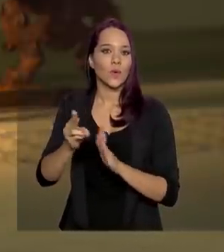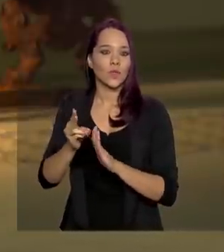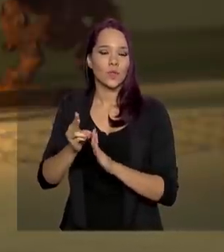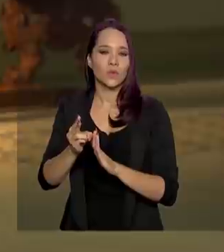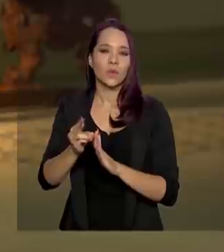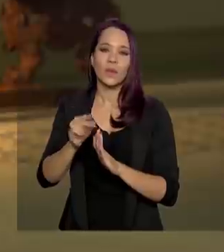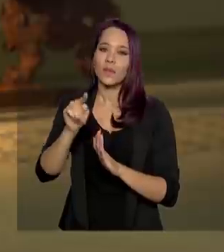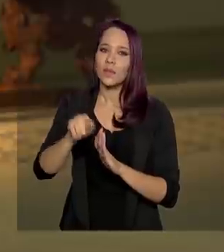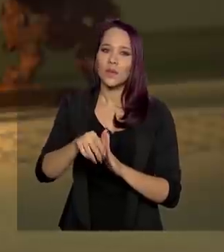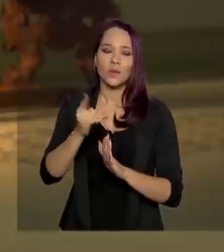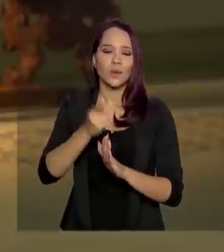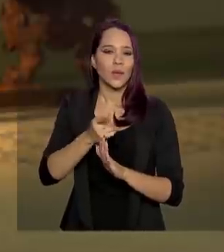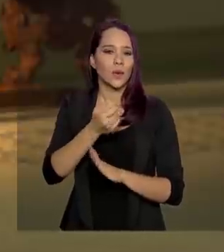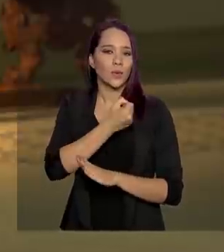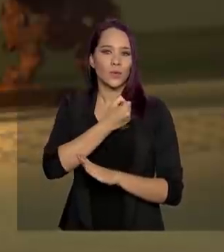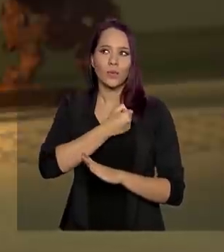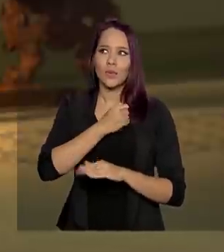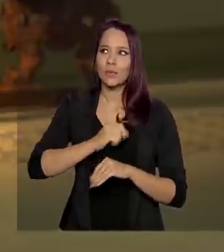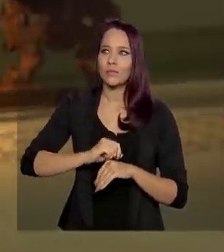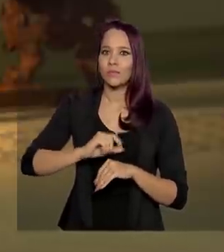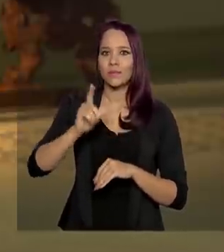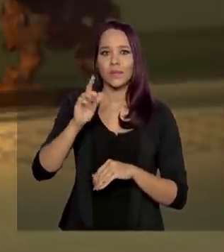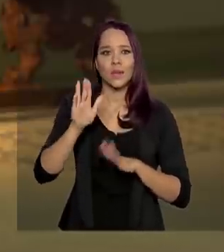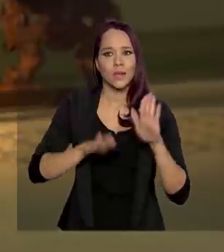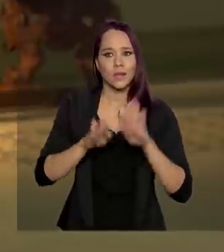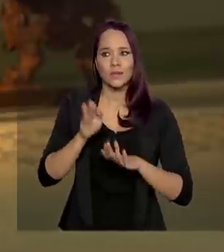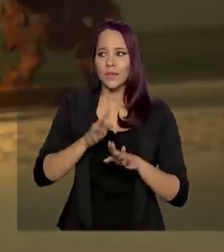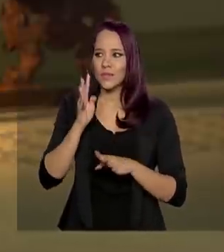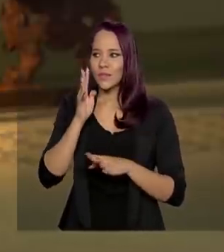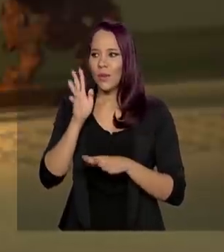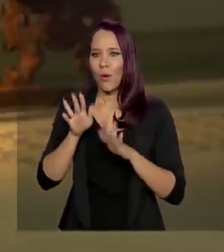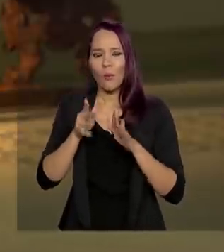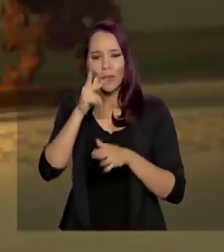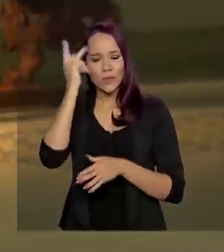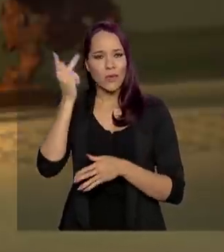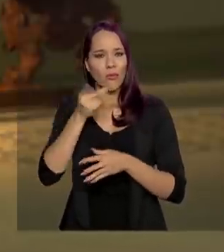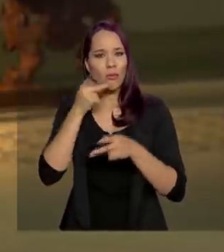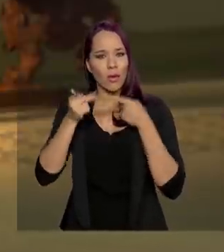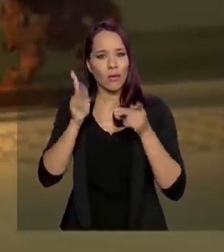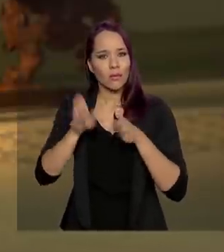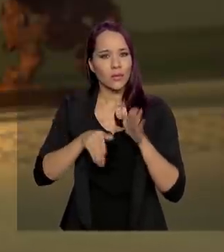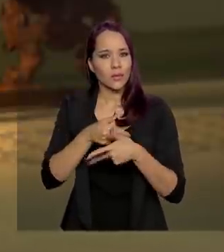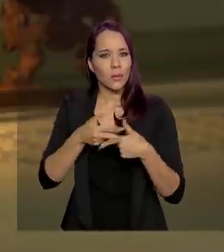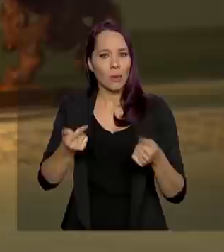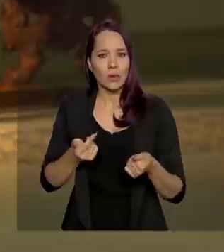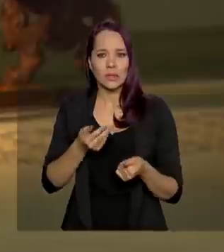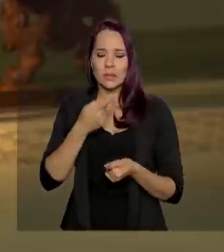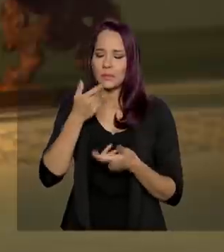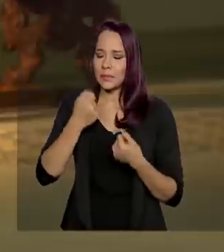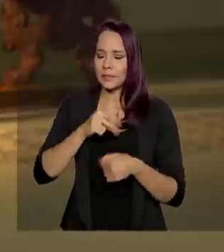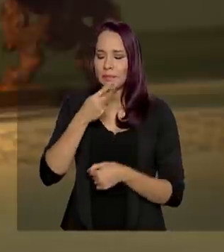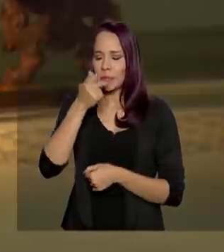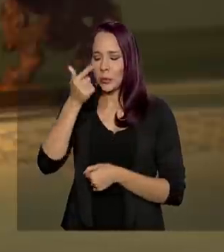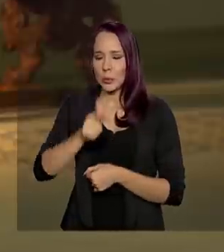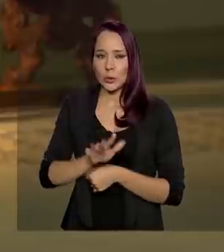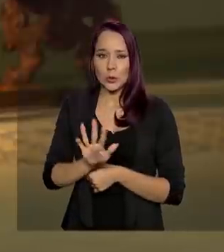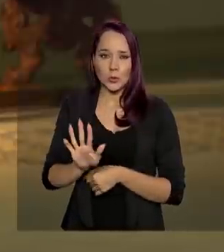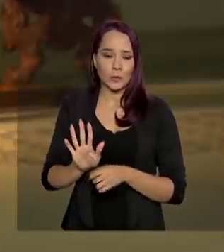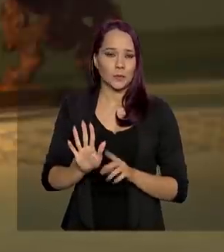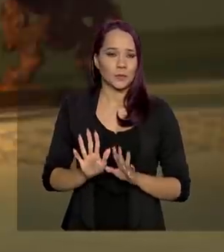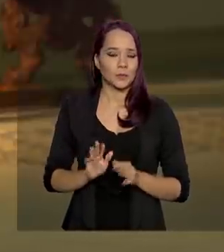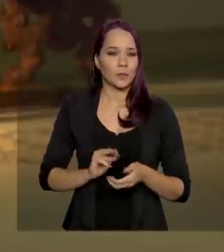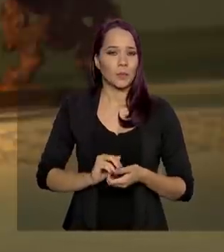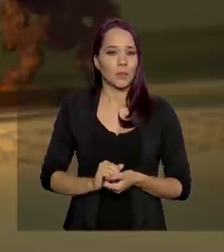um número sob controle, né? Às vezes, a gente ouve algumas narrativas que não acho nem o caso repetir, porque são falácias.